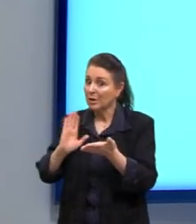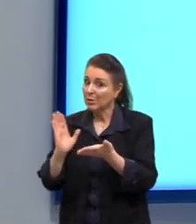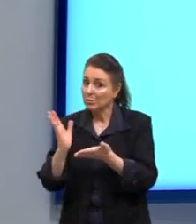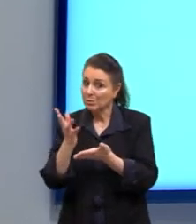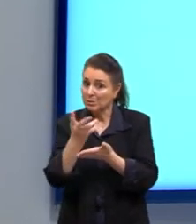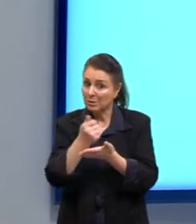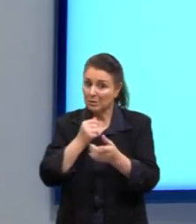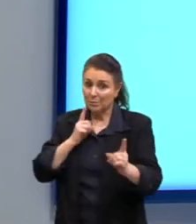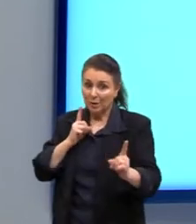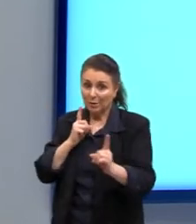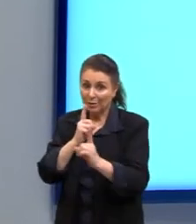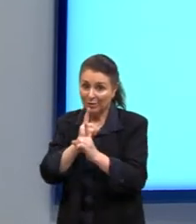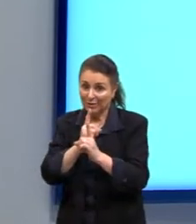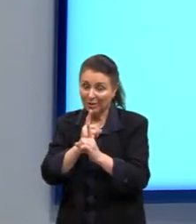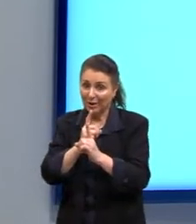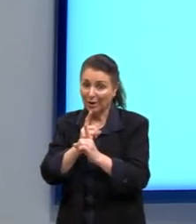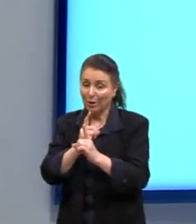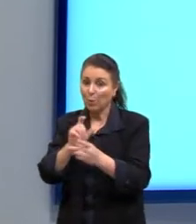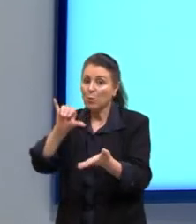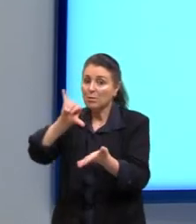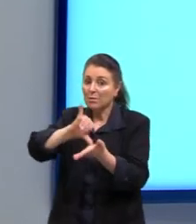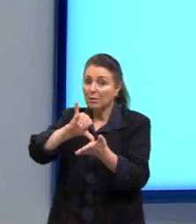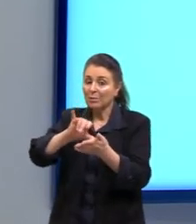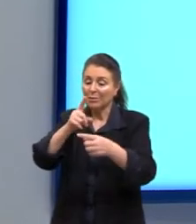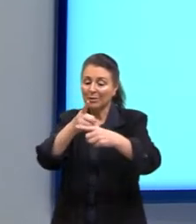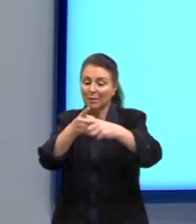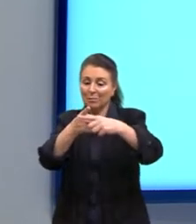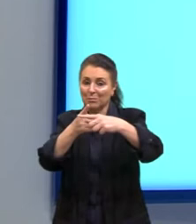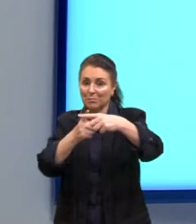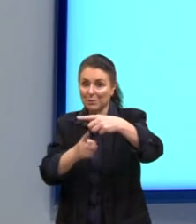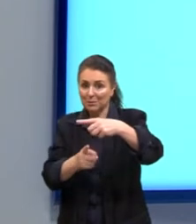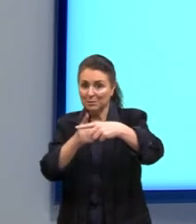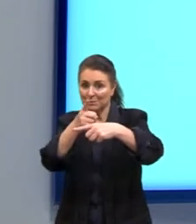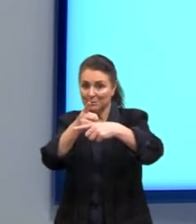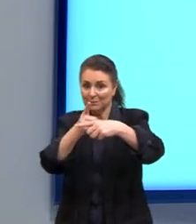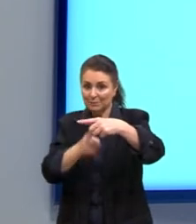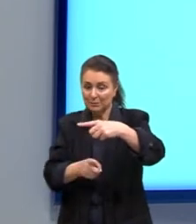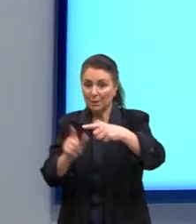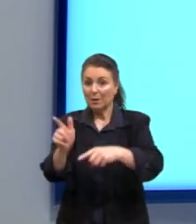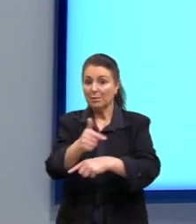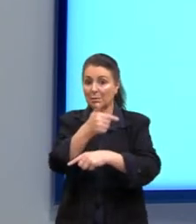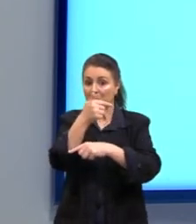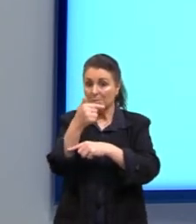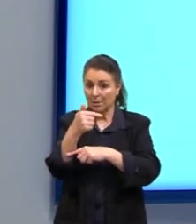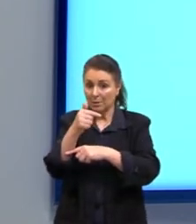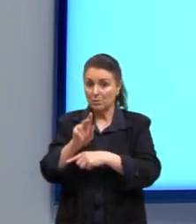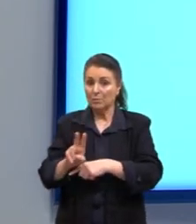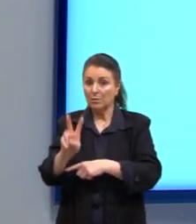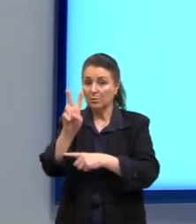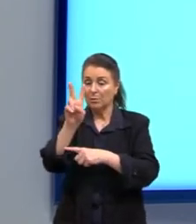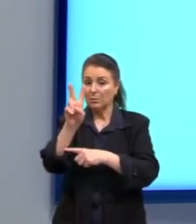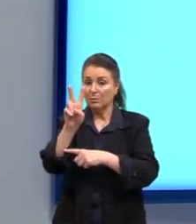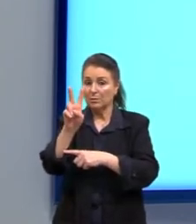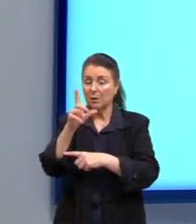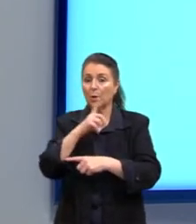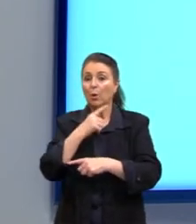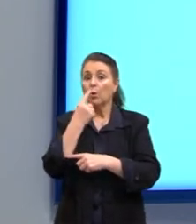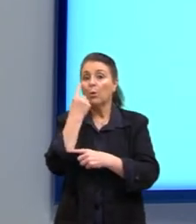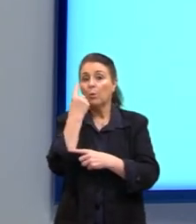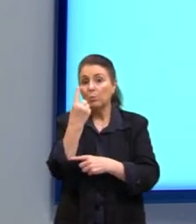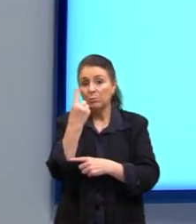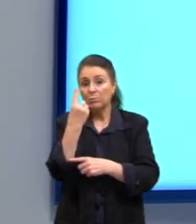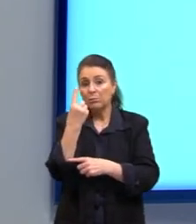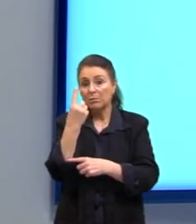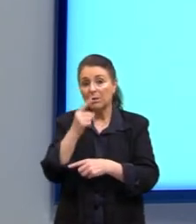no valor central, que é a nossa mediana. Como aqui nós temos sete valores, o que a gente sabe? Que um valor